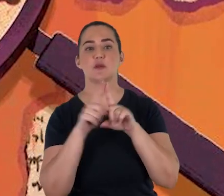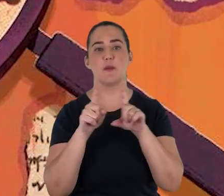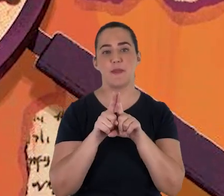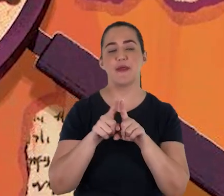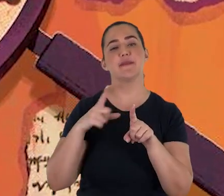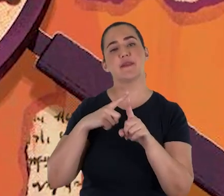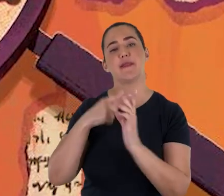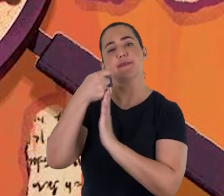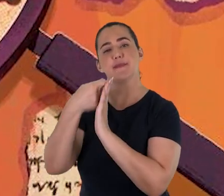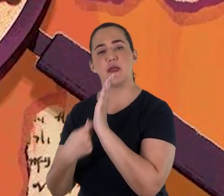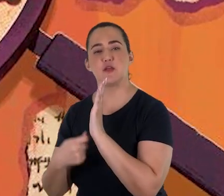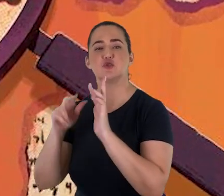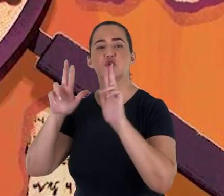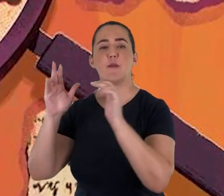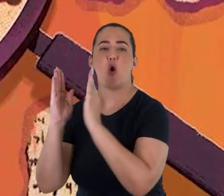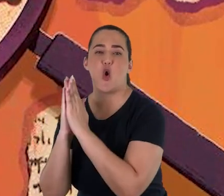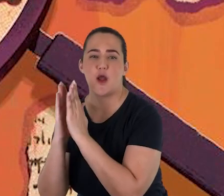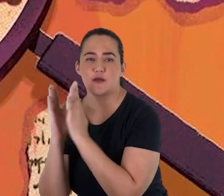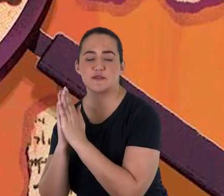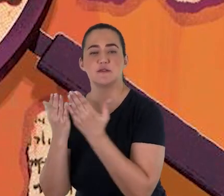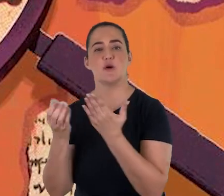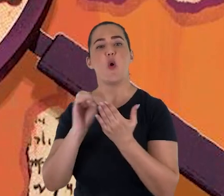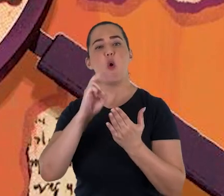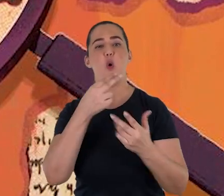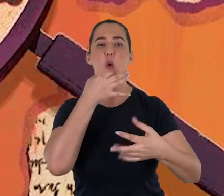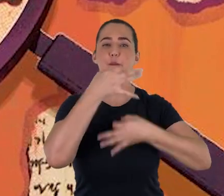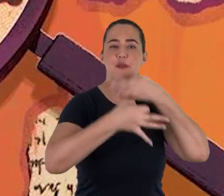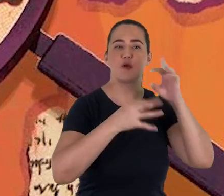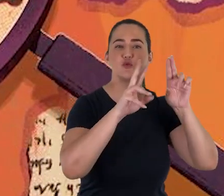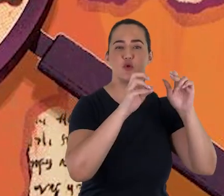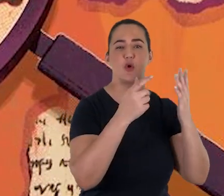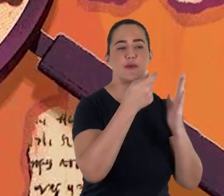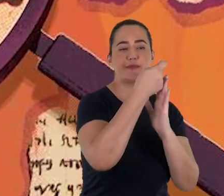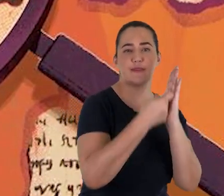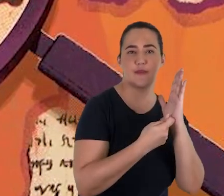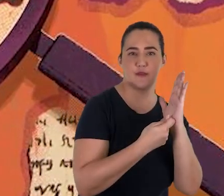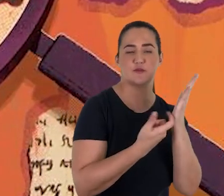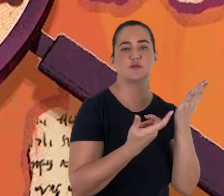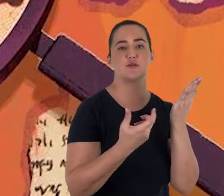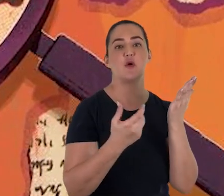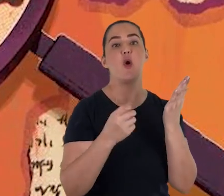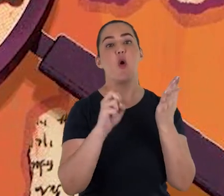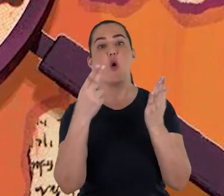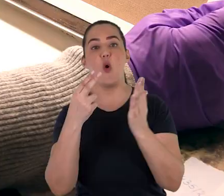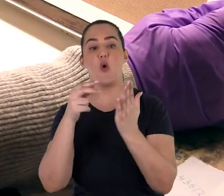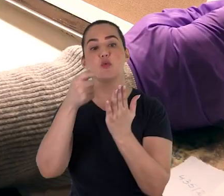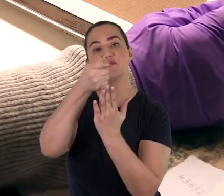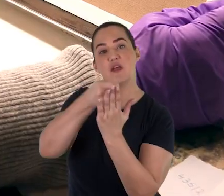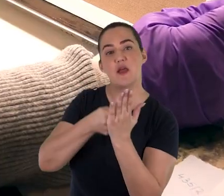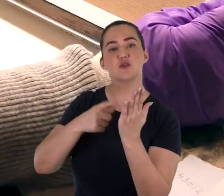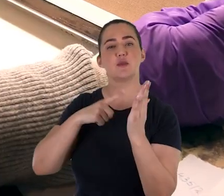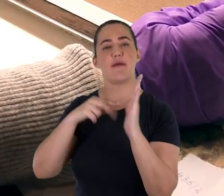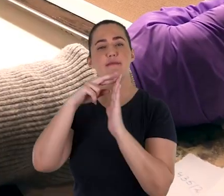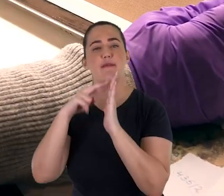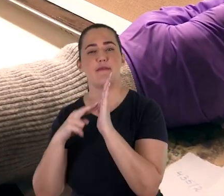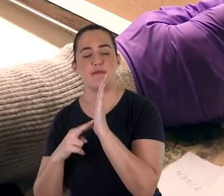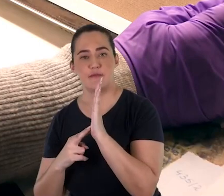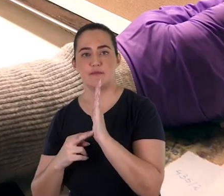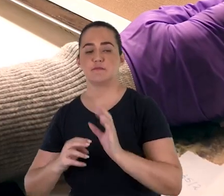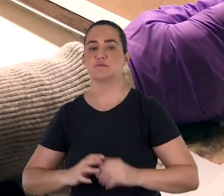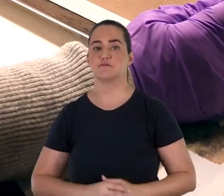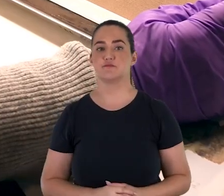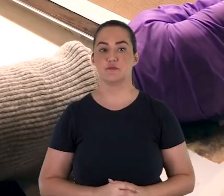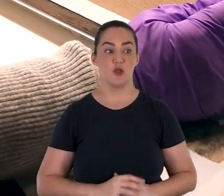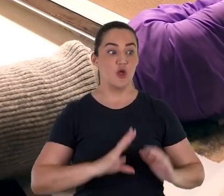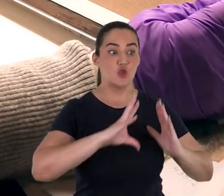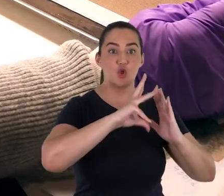orações, comentários a textos bíblicos, leis religiosas, textos mágicos e místicos. Estes documentos